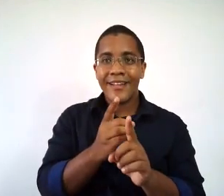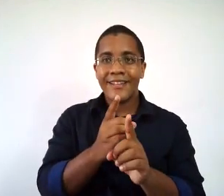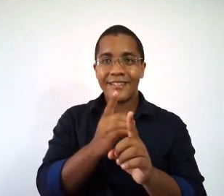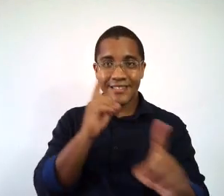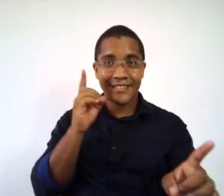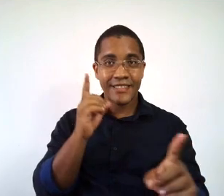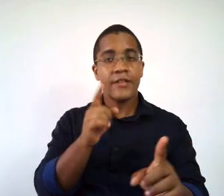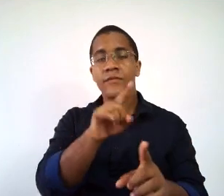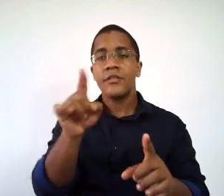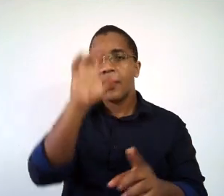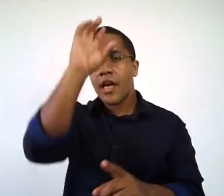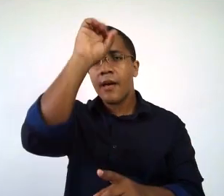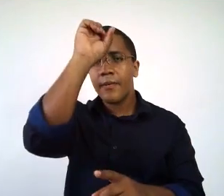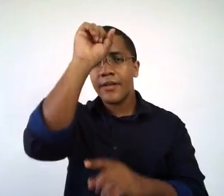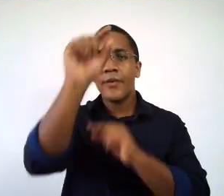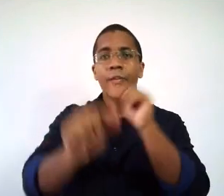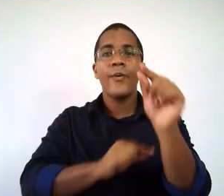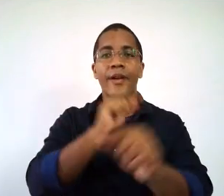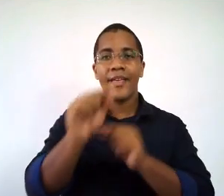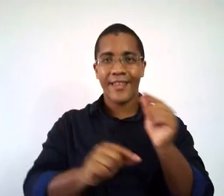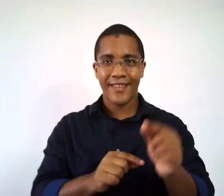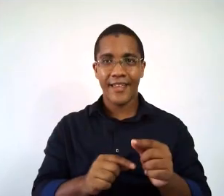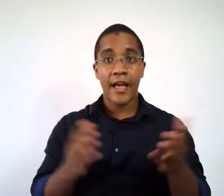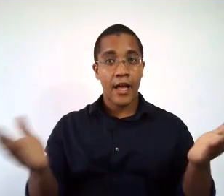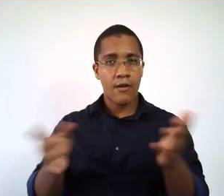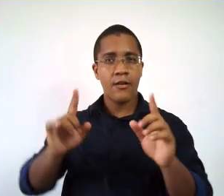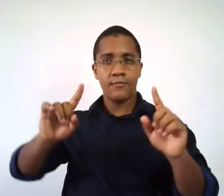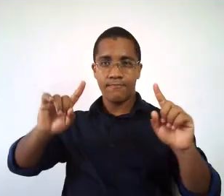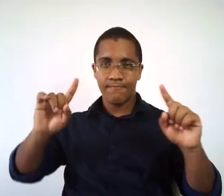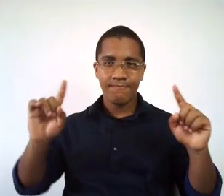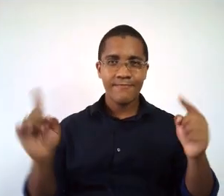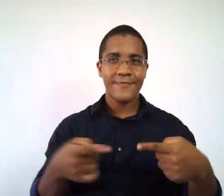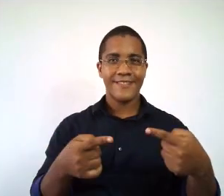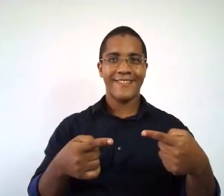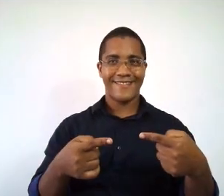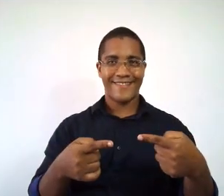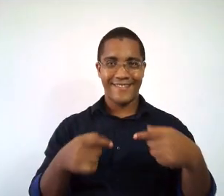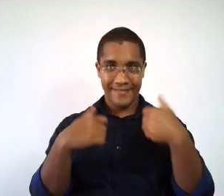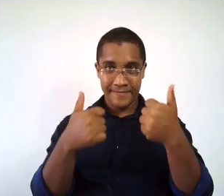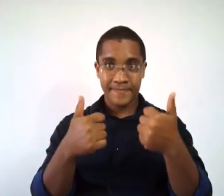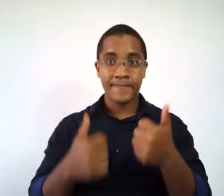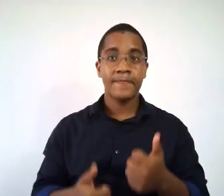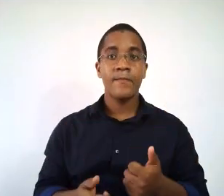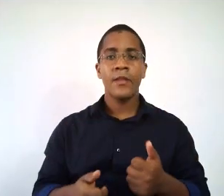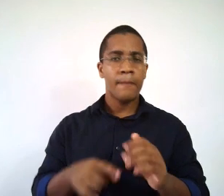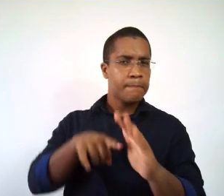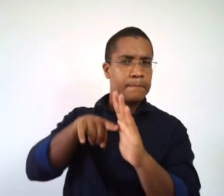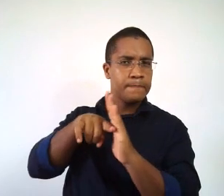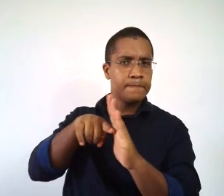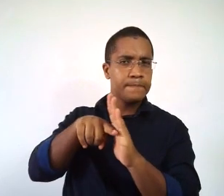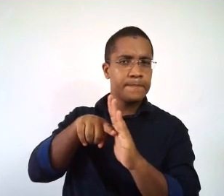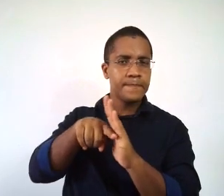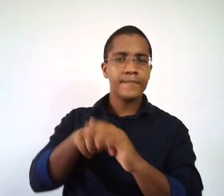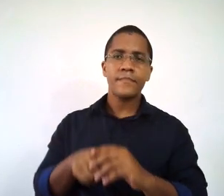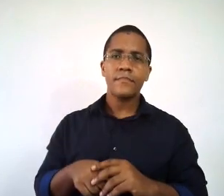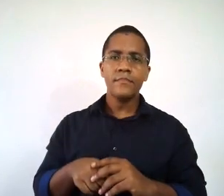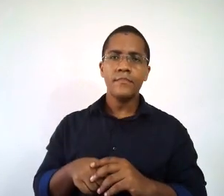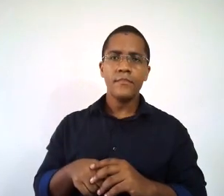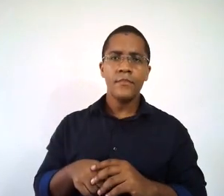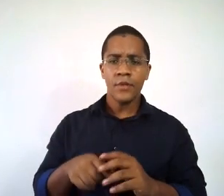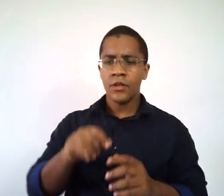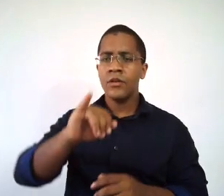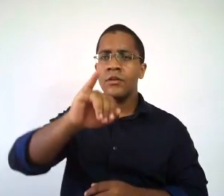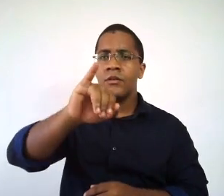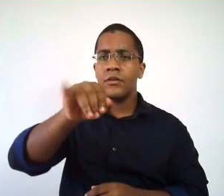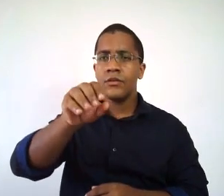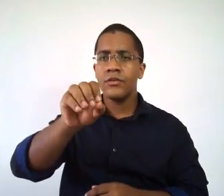do que você aprendeu com as aulas não presenciais. E agora eu tenho um desafio para vocês. Vocês aceitam o desafio? Então,